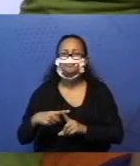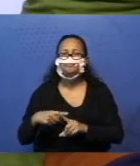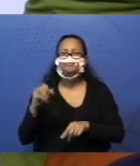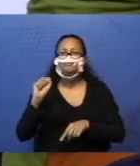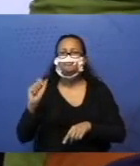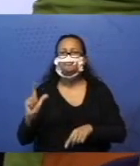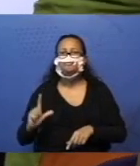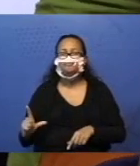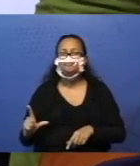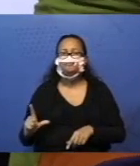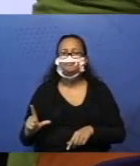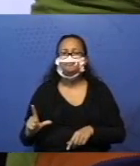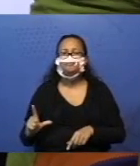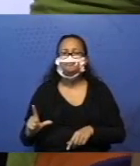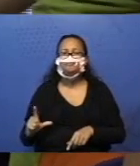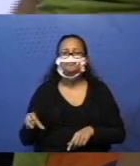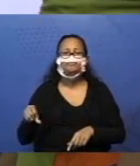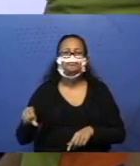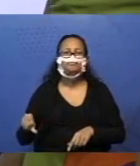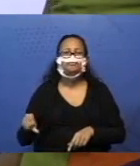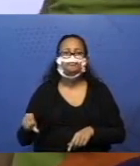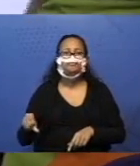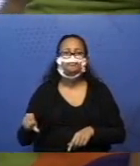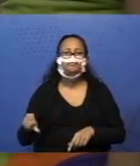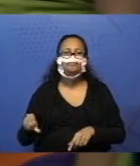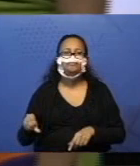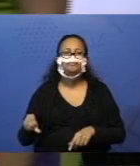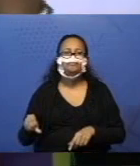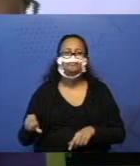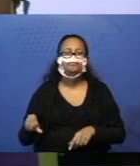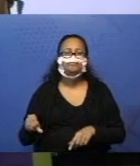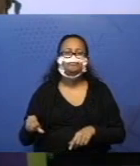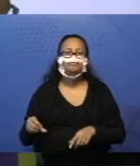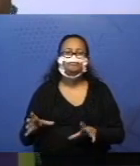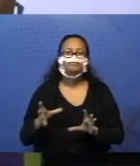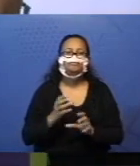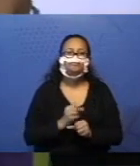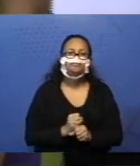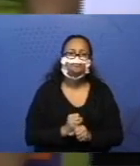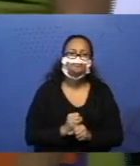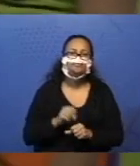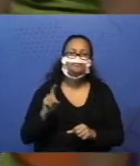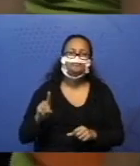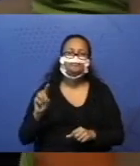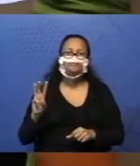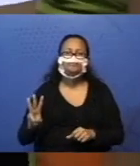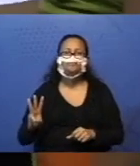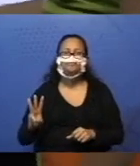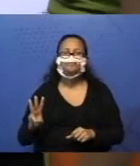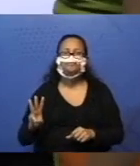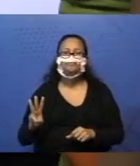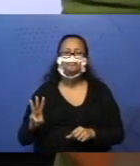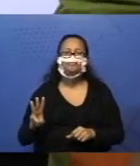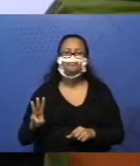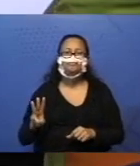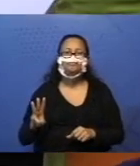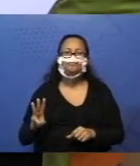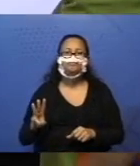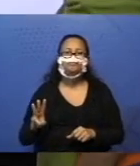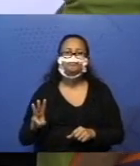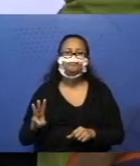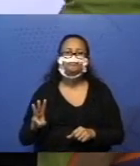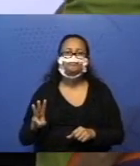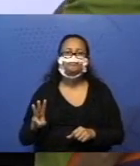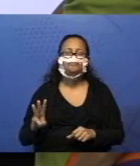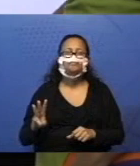azul de valor 9, eu vou ter o número 13. Vem aqui e coloca a